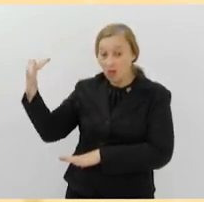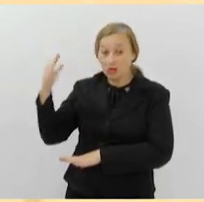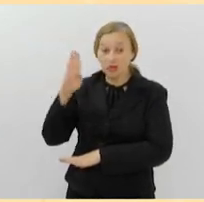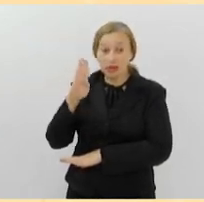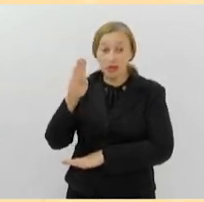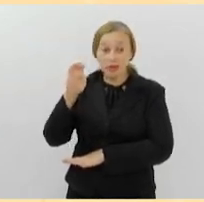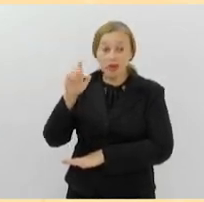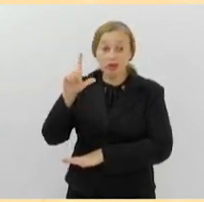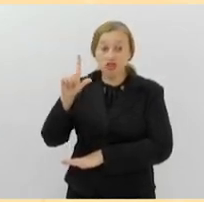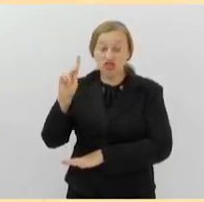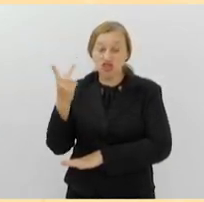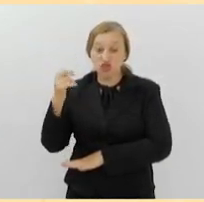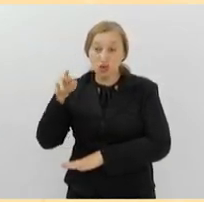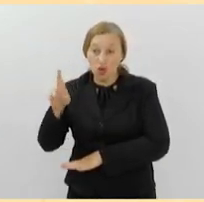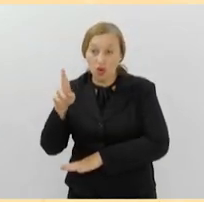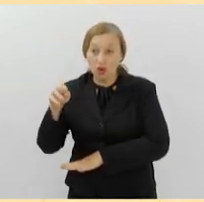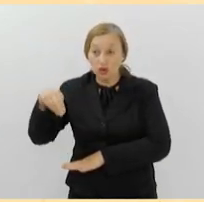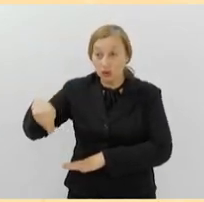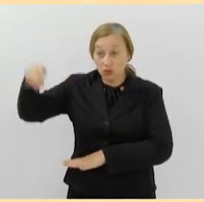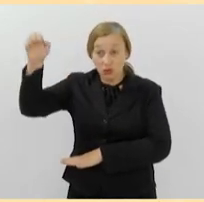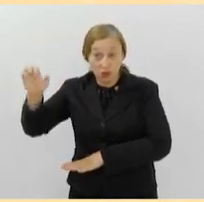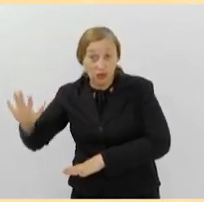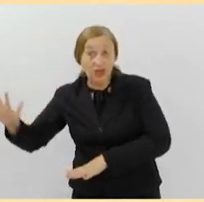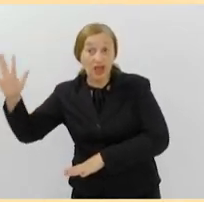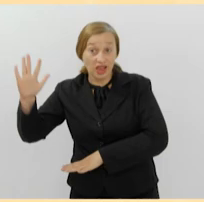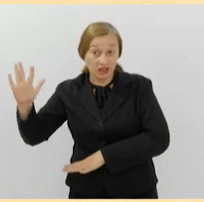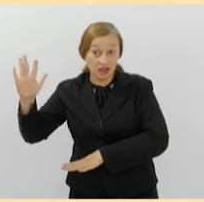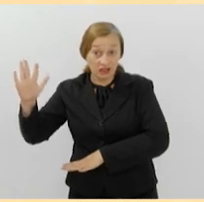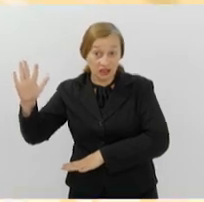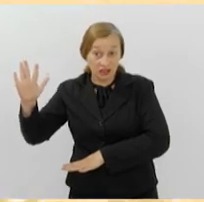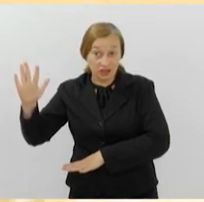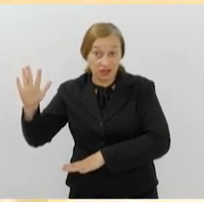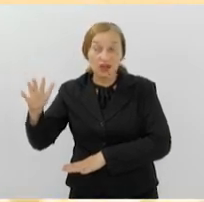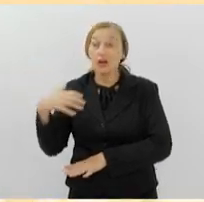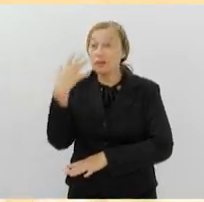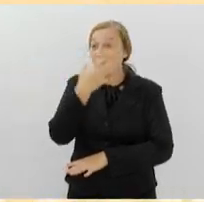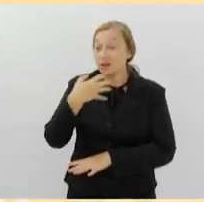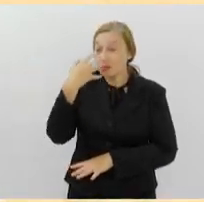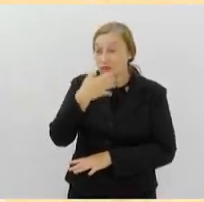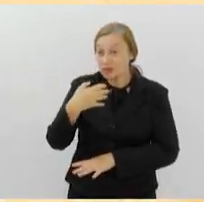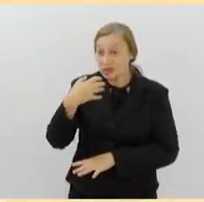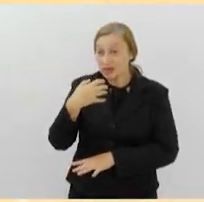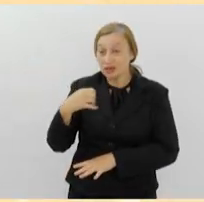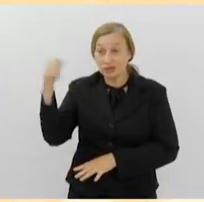compositores do Nordeste, que deixou um vasto legado para a música popular brasileira.